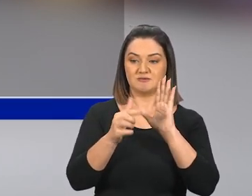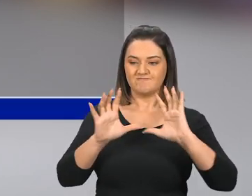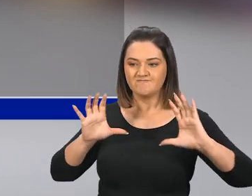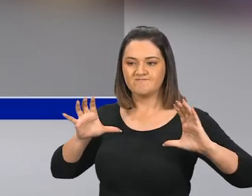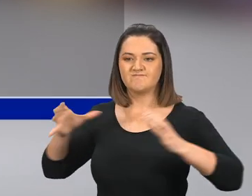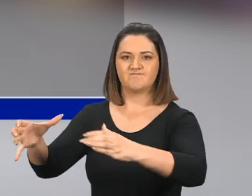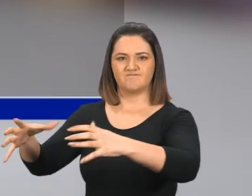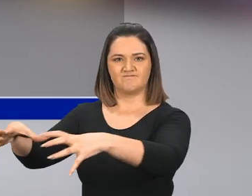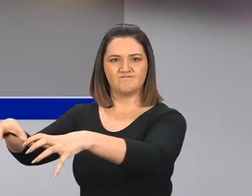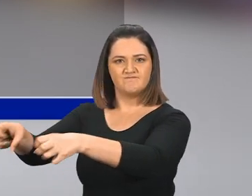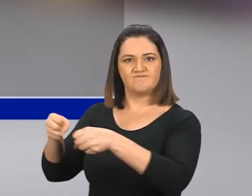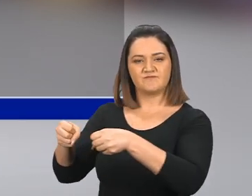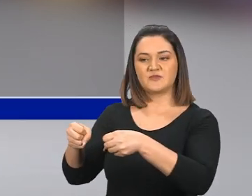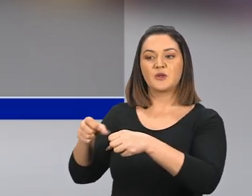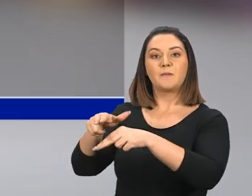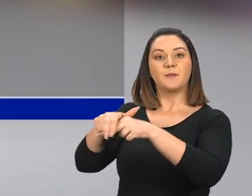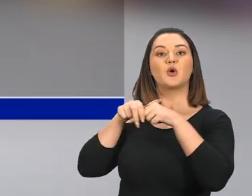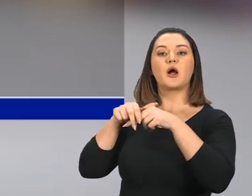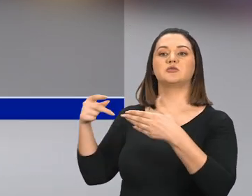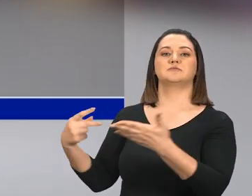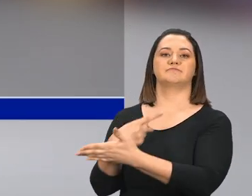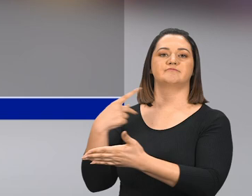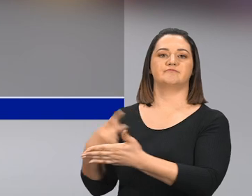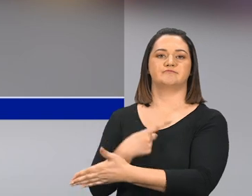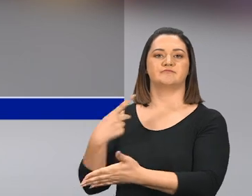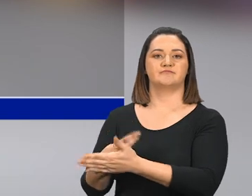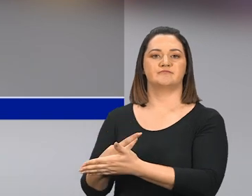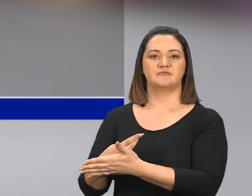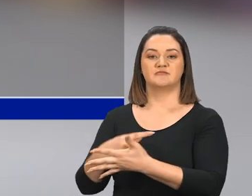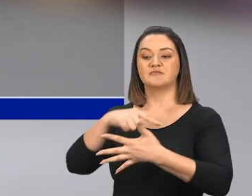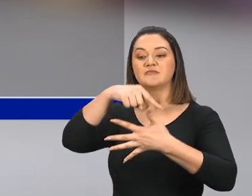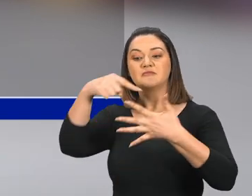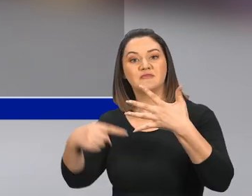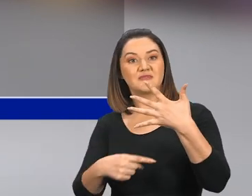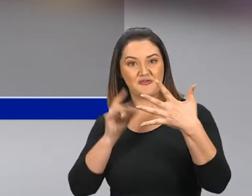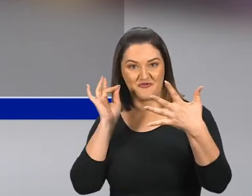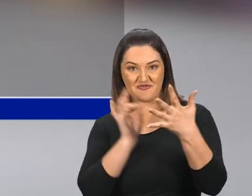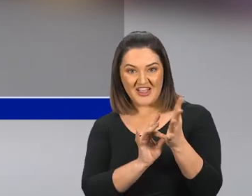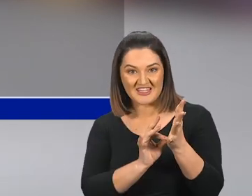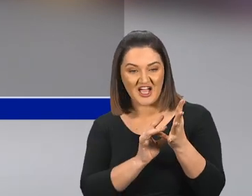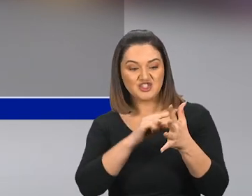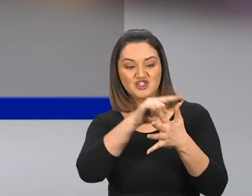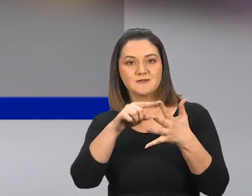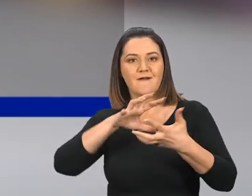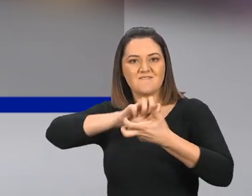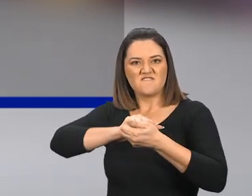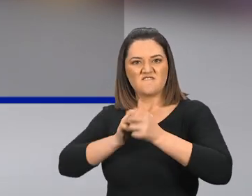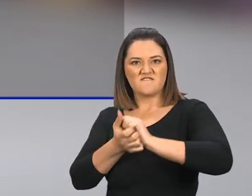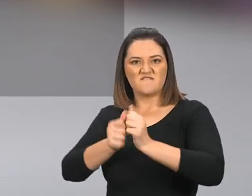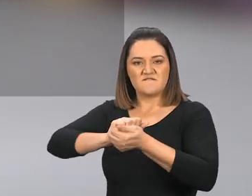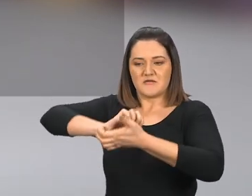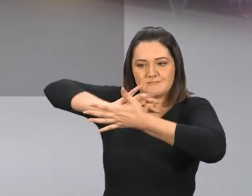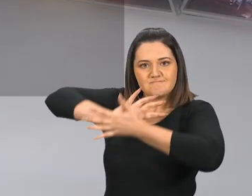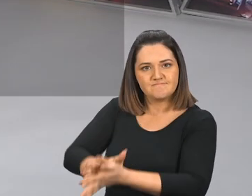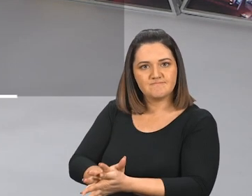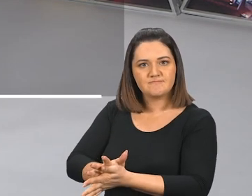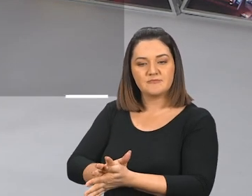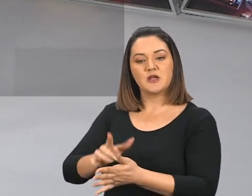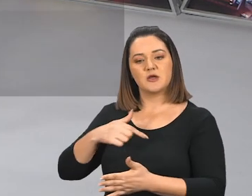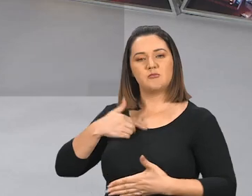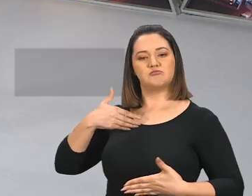sacrifício diário, Por causa das suas transgressões, E deitou por terra a verdade, E o que fez prosperou,